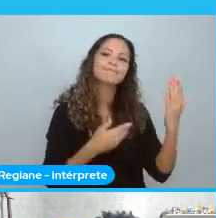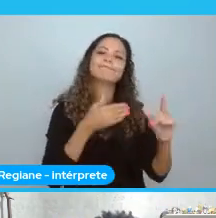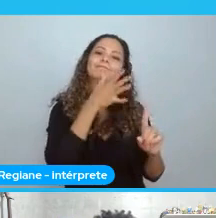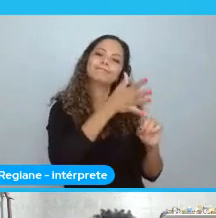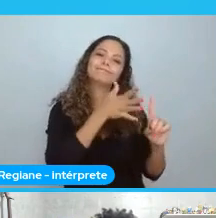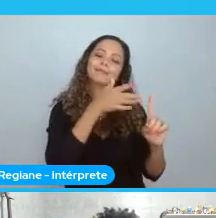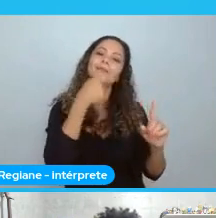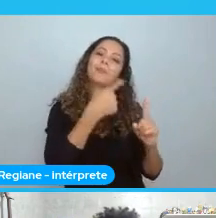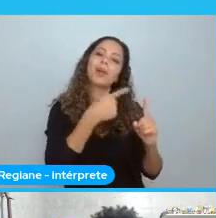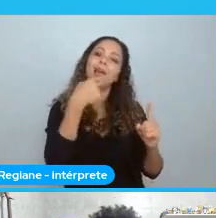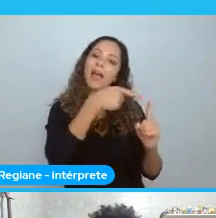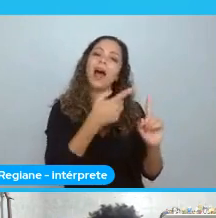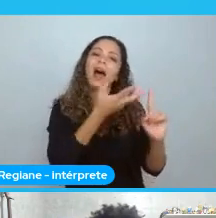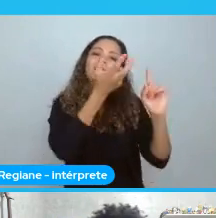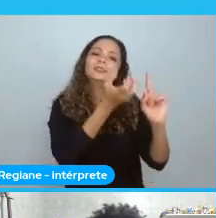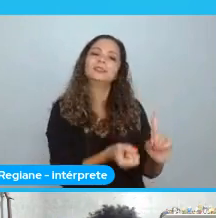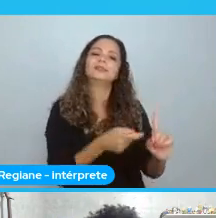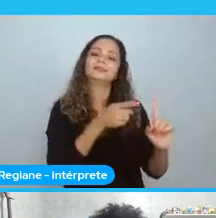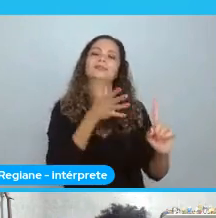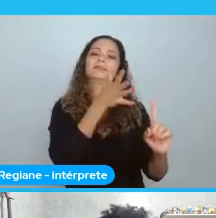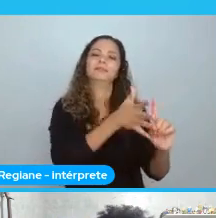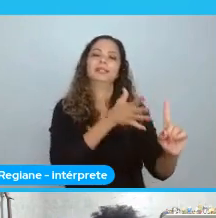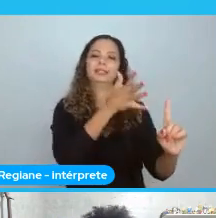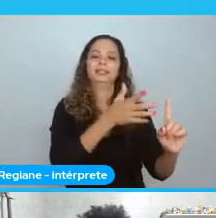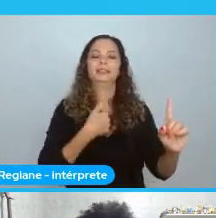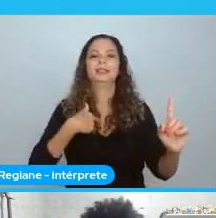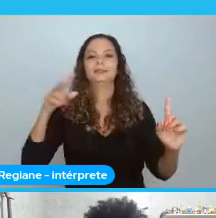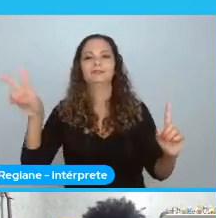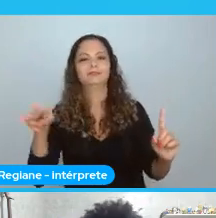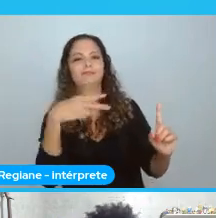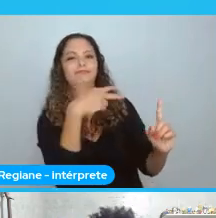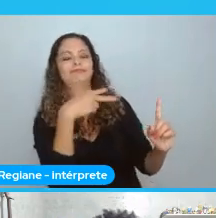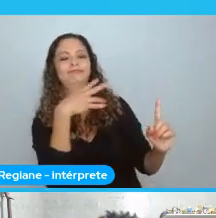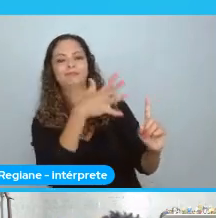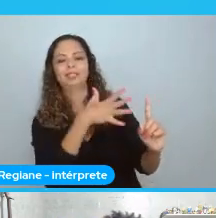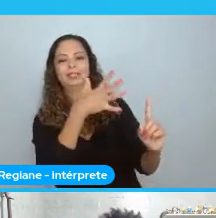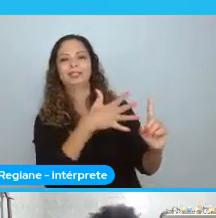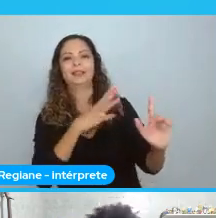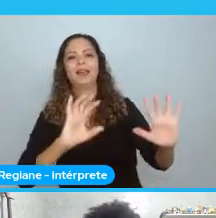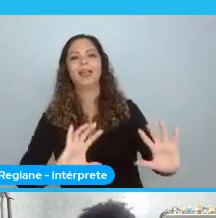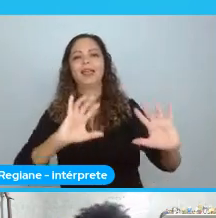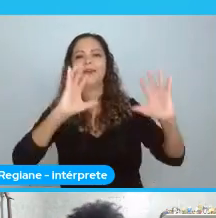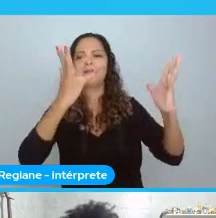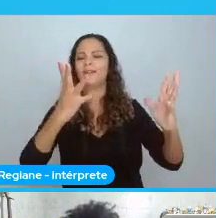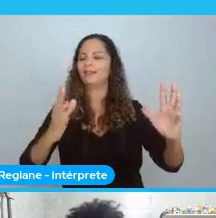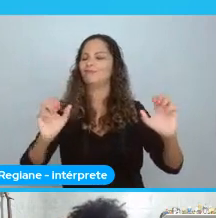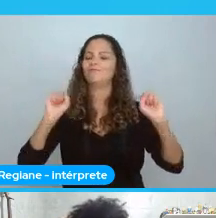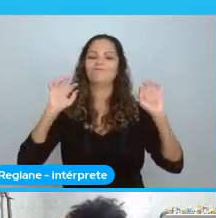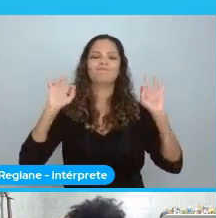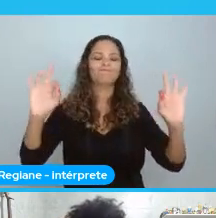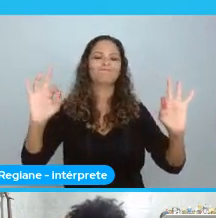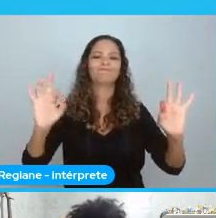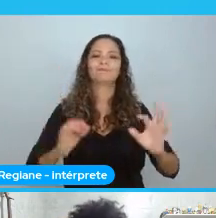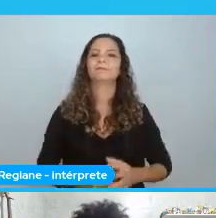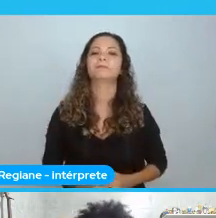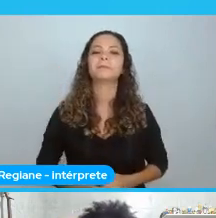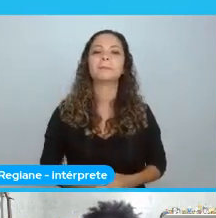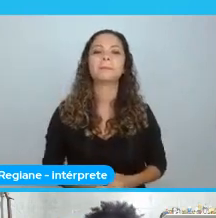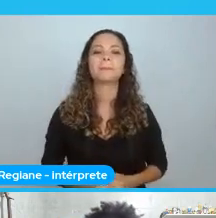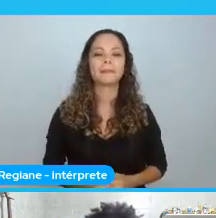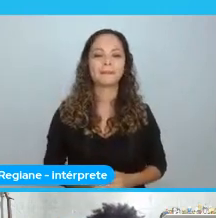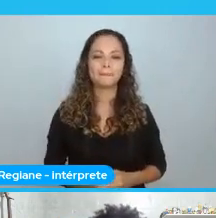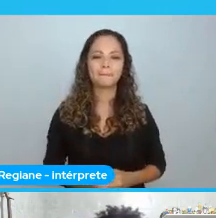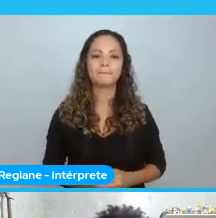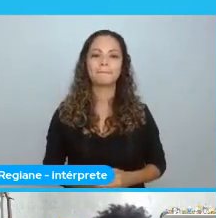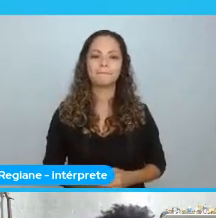Porque foi a partir dali que eu vi que aquele evento ia ser show show. E tá. Eu cheguei na Conferência